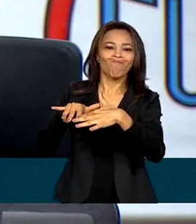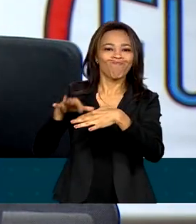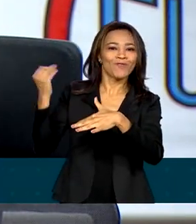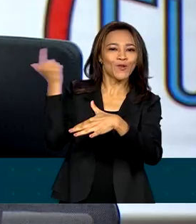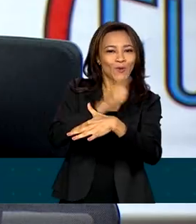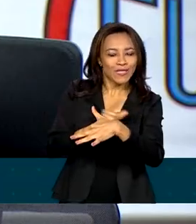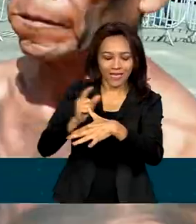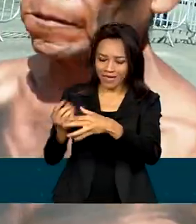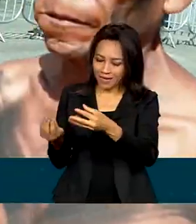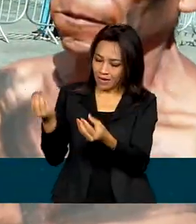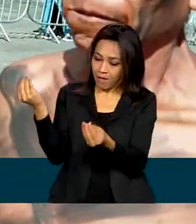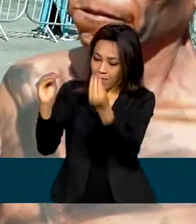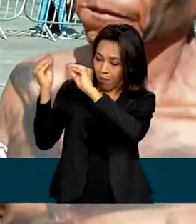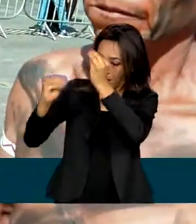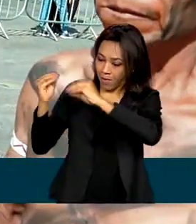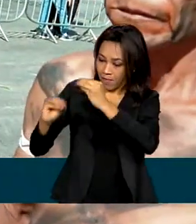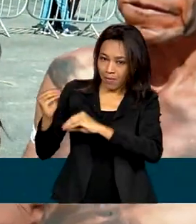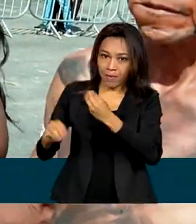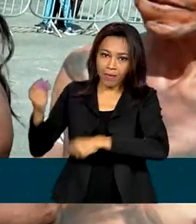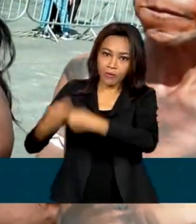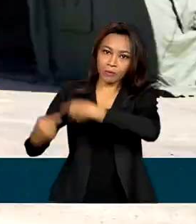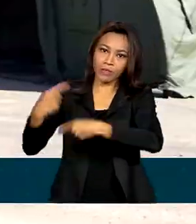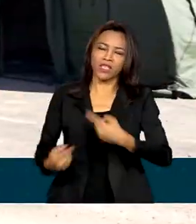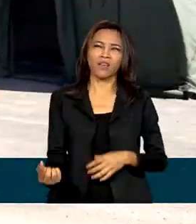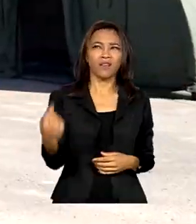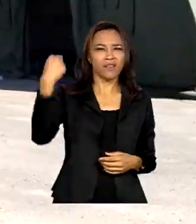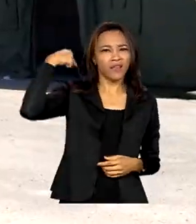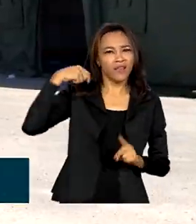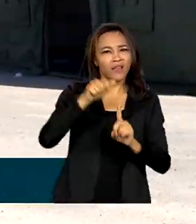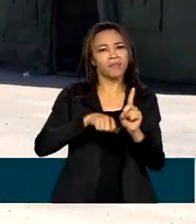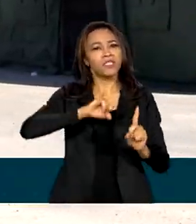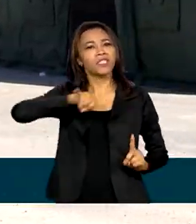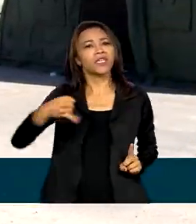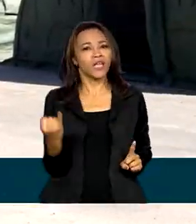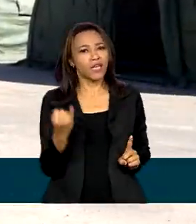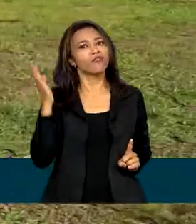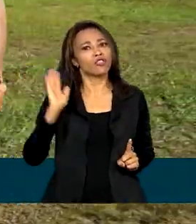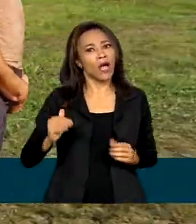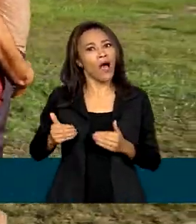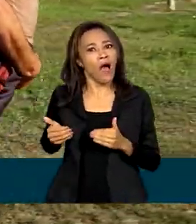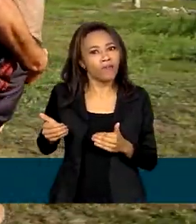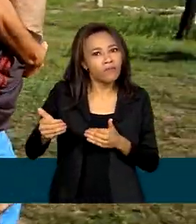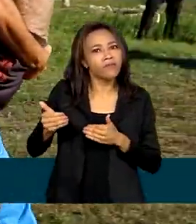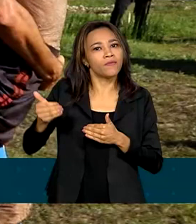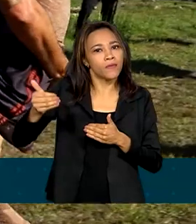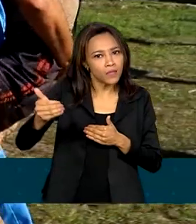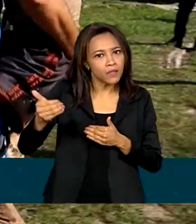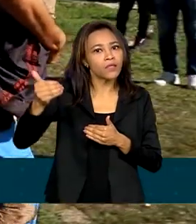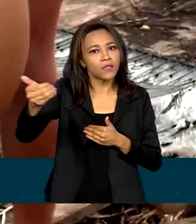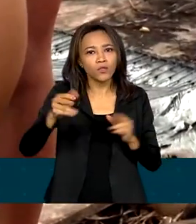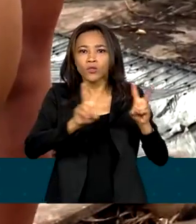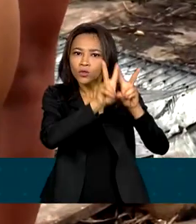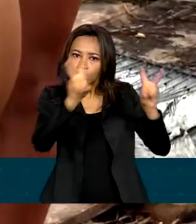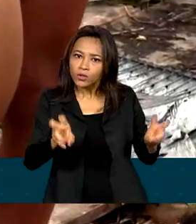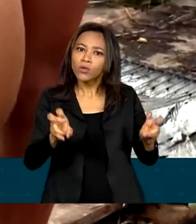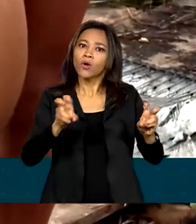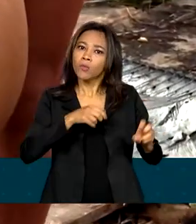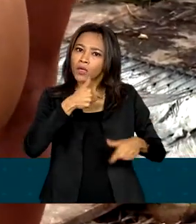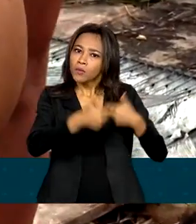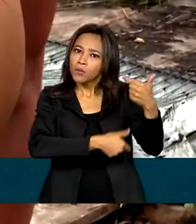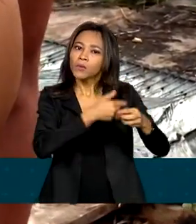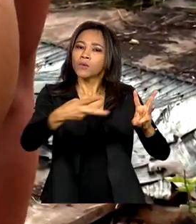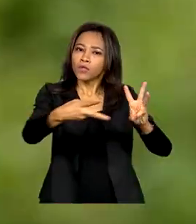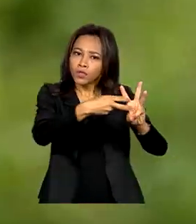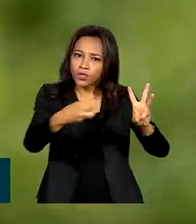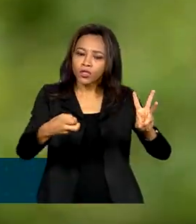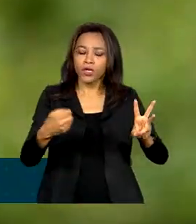nossas políticas. Desde janeiro, quando o novo governo assumiu, já houve avanços nas causas e direitos indígenas. Ao